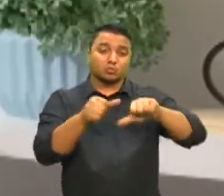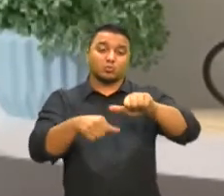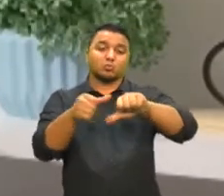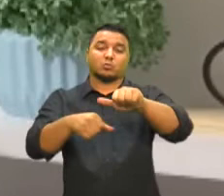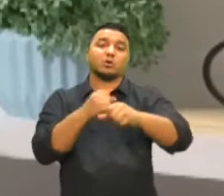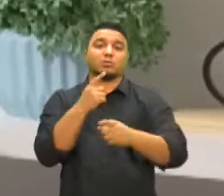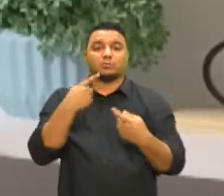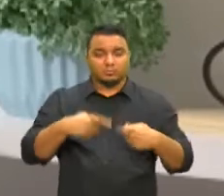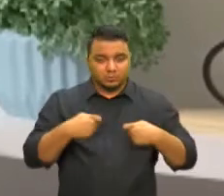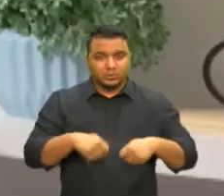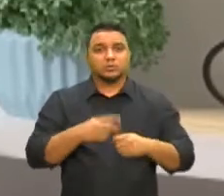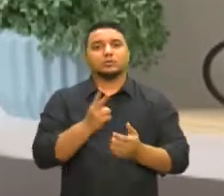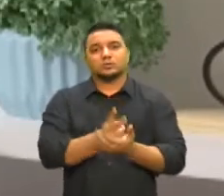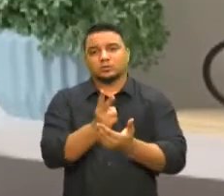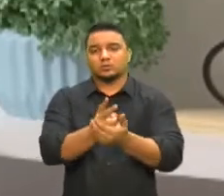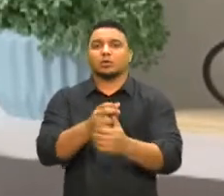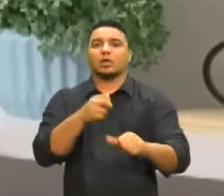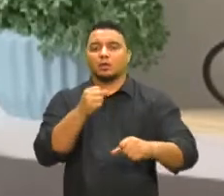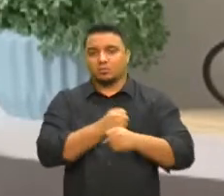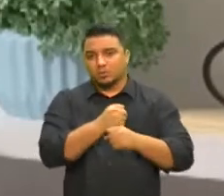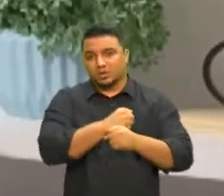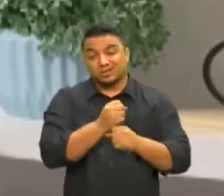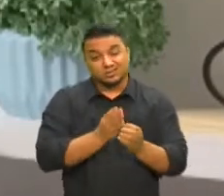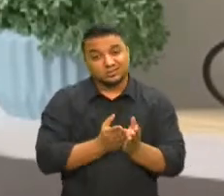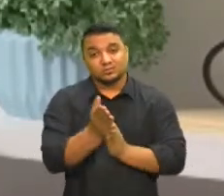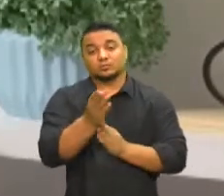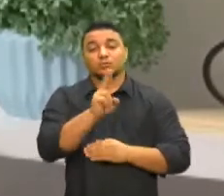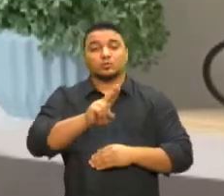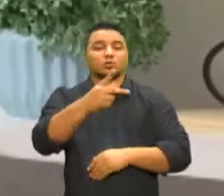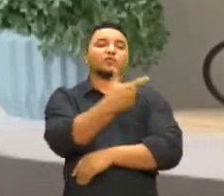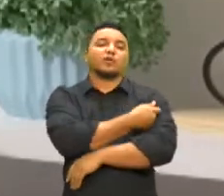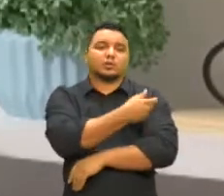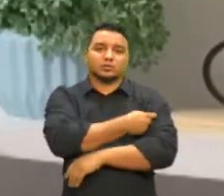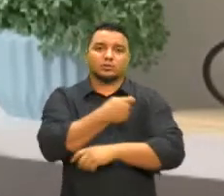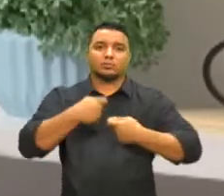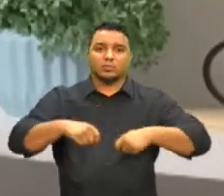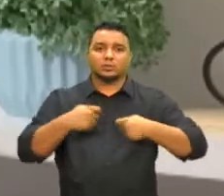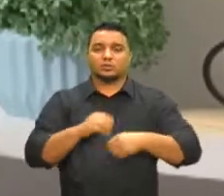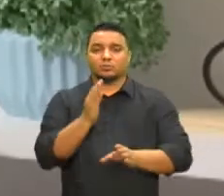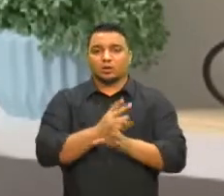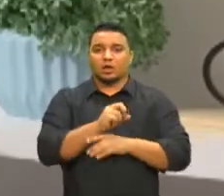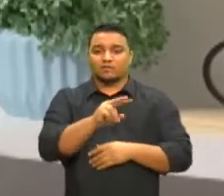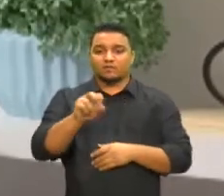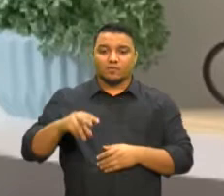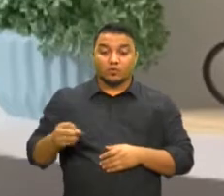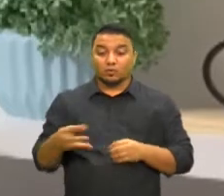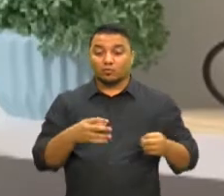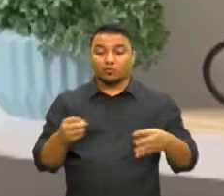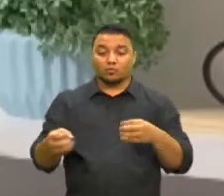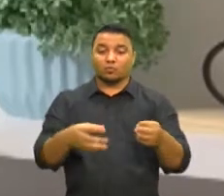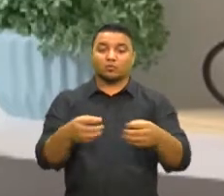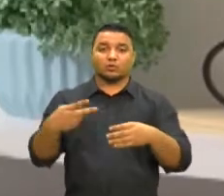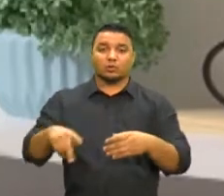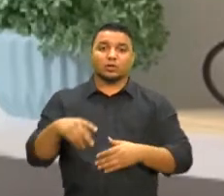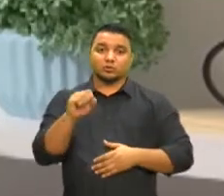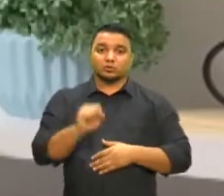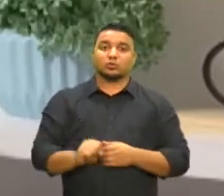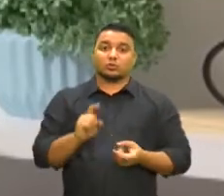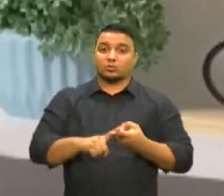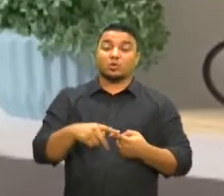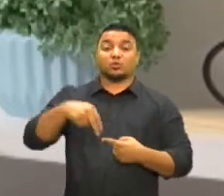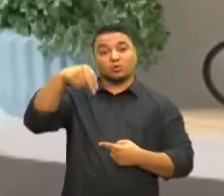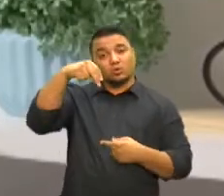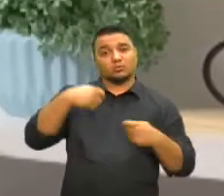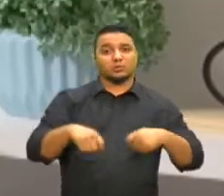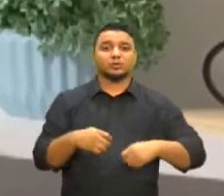ano as pessoas têm que fazer novamente o uso da vacina baseado nos vírus que estão circulando tanto no hemisfério sul como no hemisfério norte.